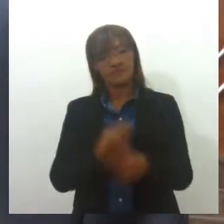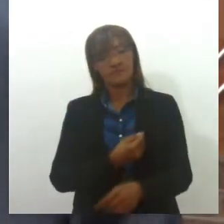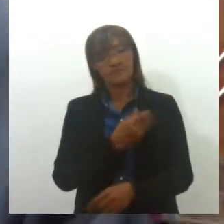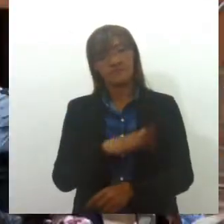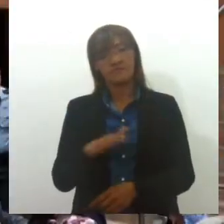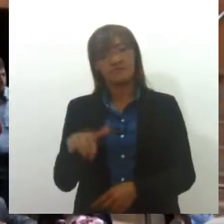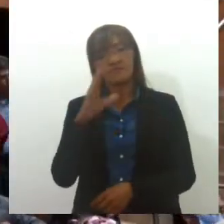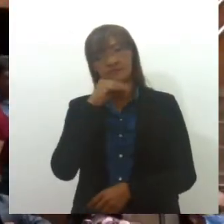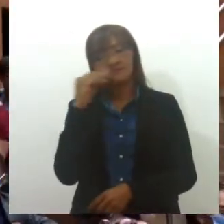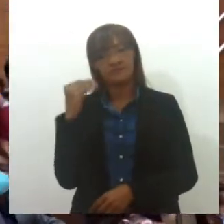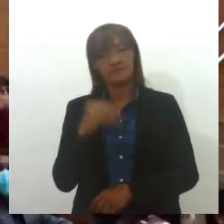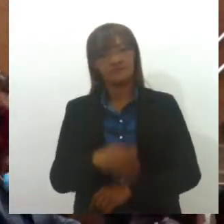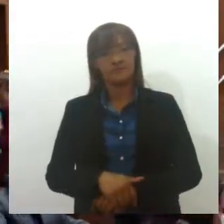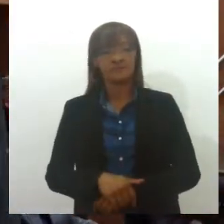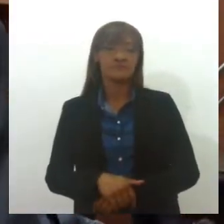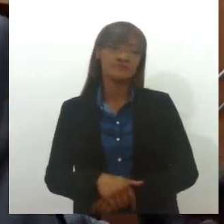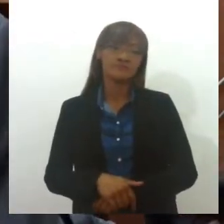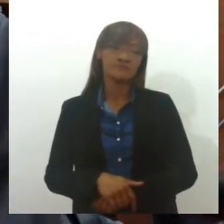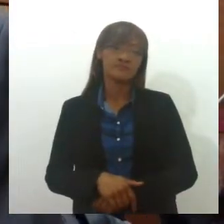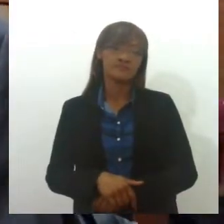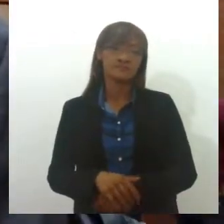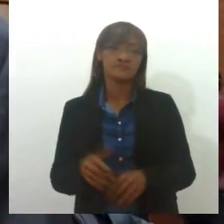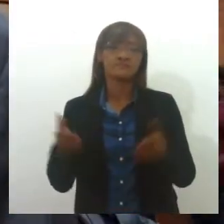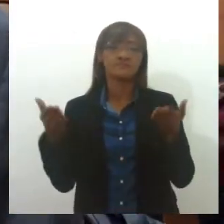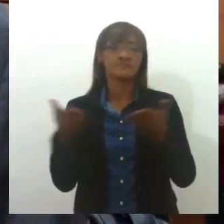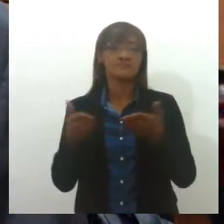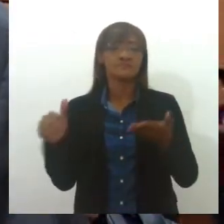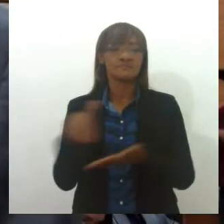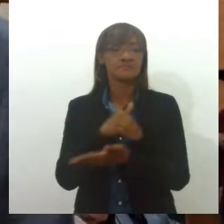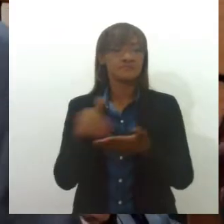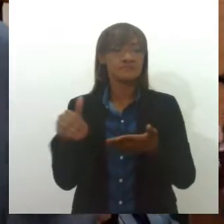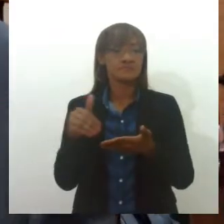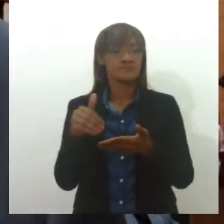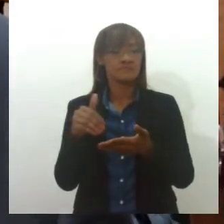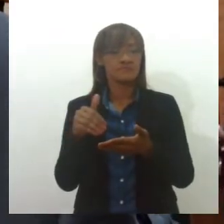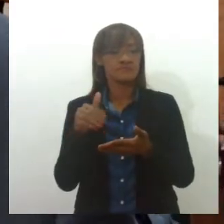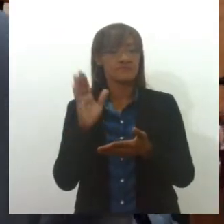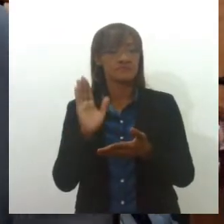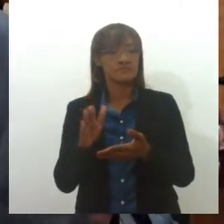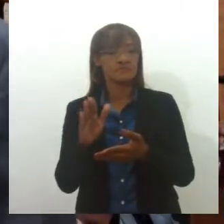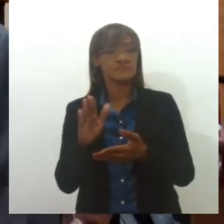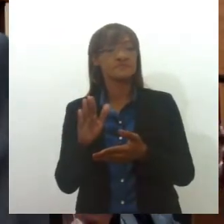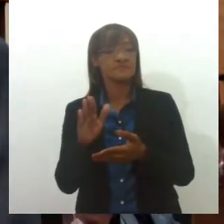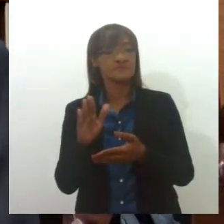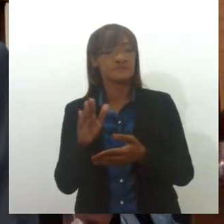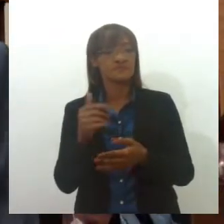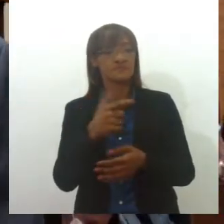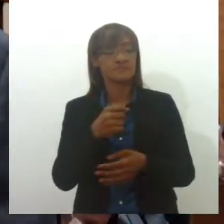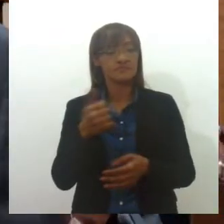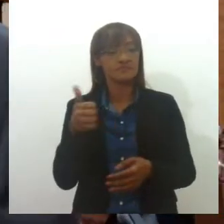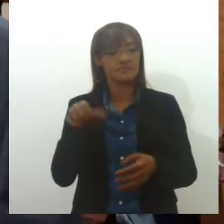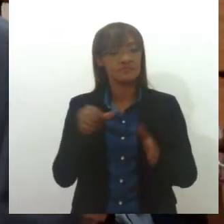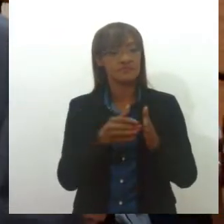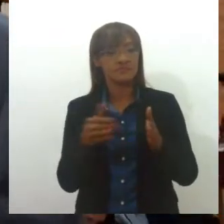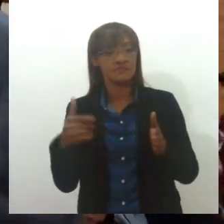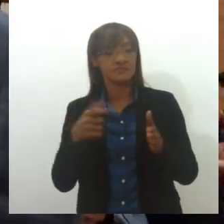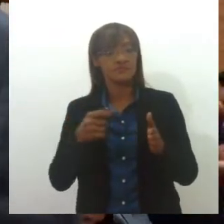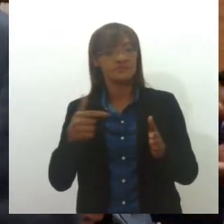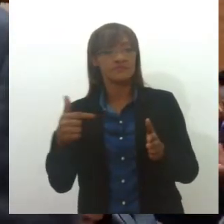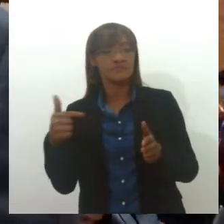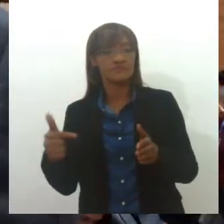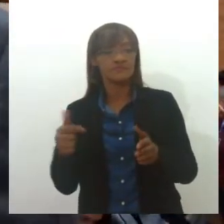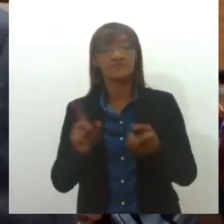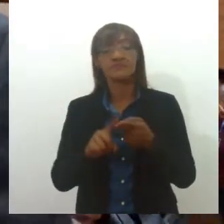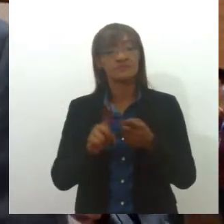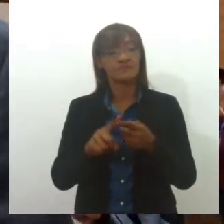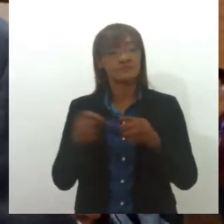adolescentes. Hoje a gente vai trazer os dados da Secretaria de Segurança Pública, de 2019 até 2022, e a gente vai trazer os